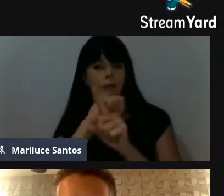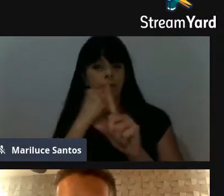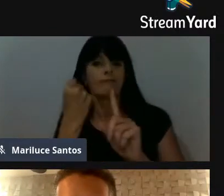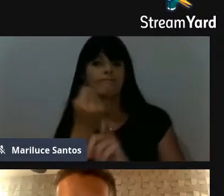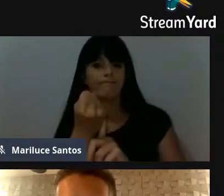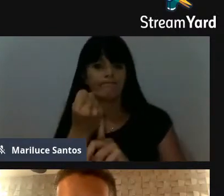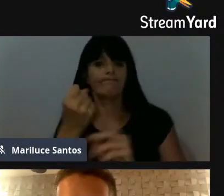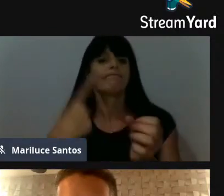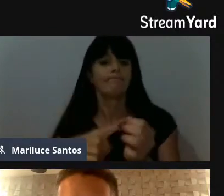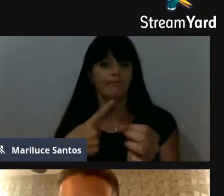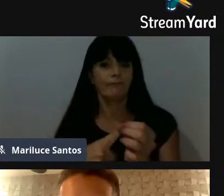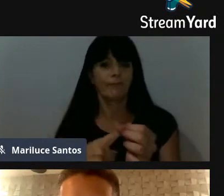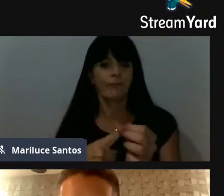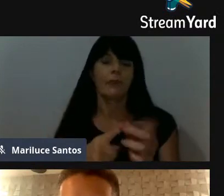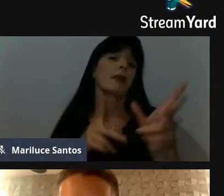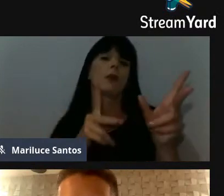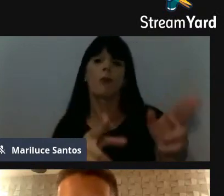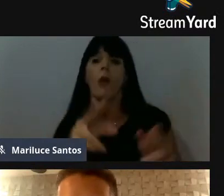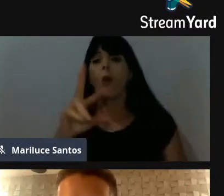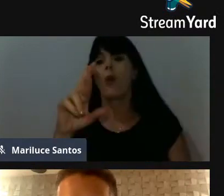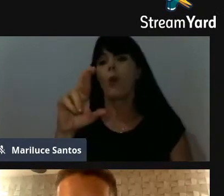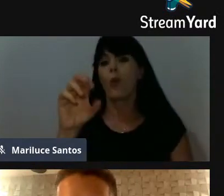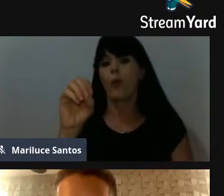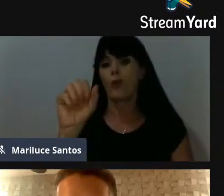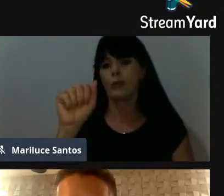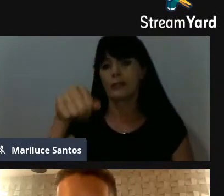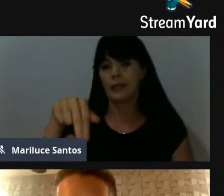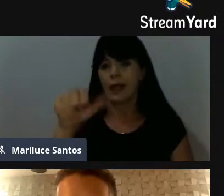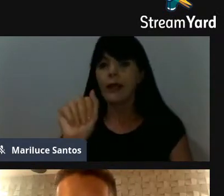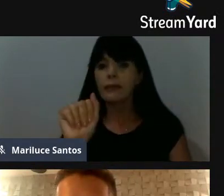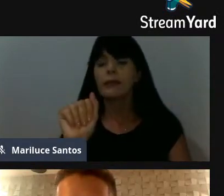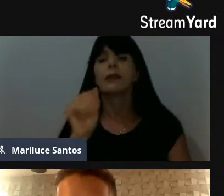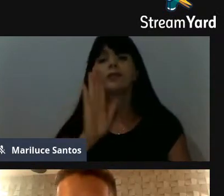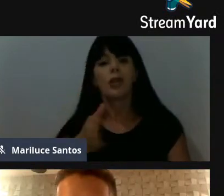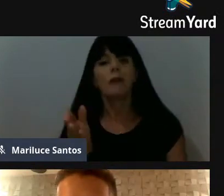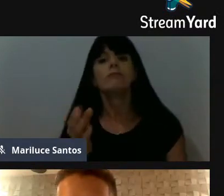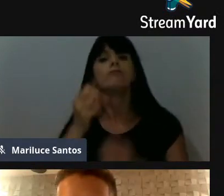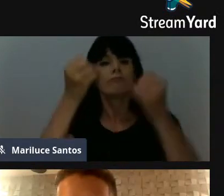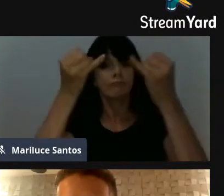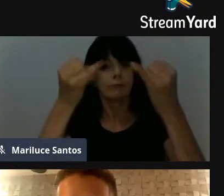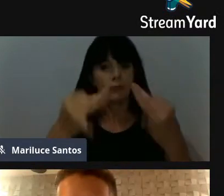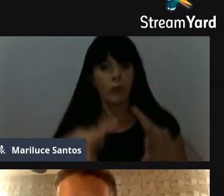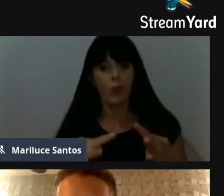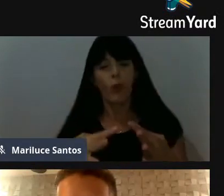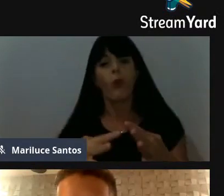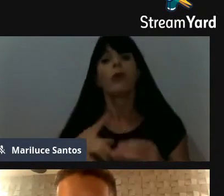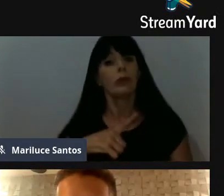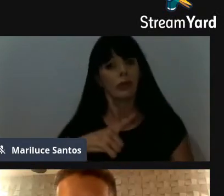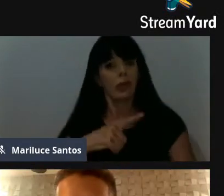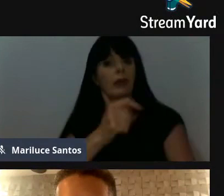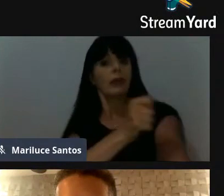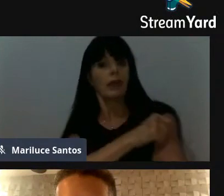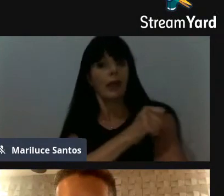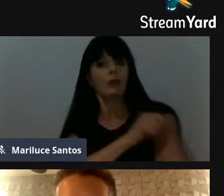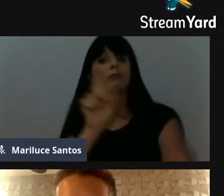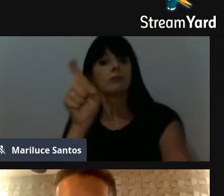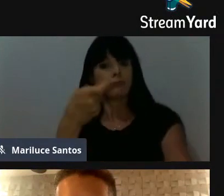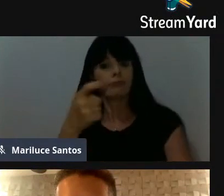que, como a Rosane já colocou aí, estão até fora do Brasil, mas que infelizmente não puderam estar conosco,